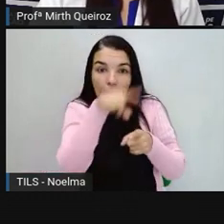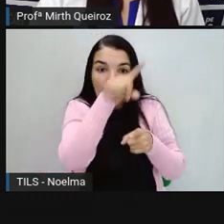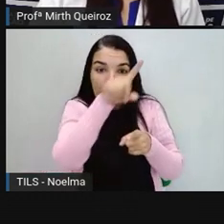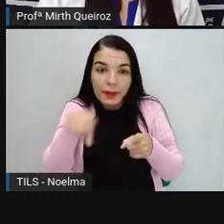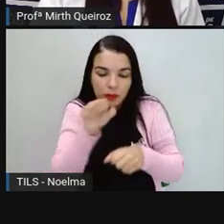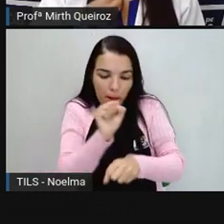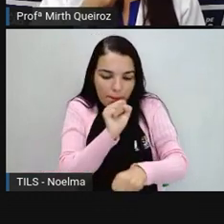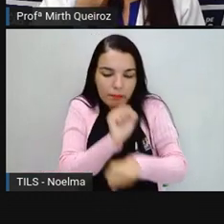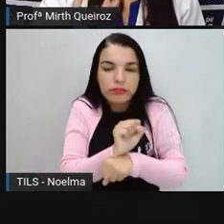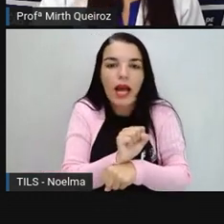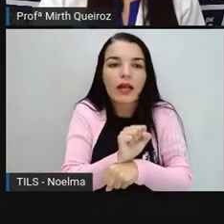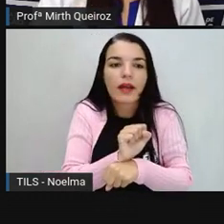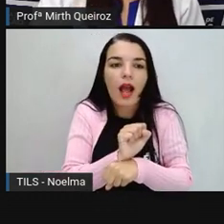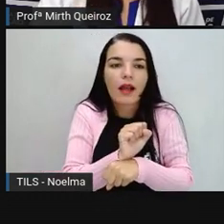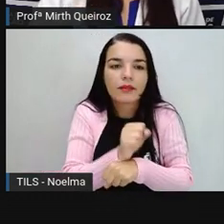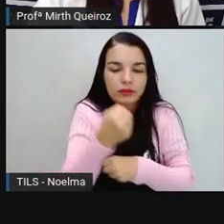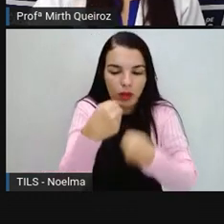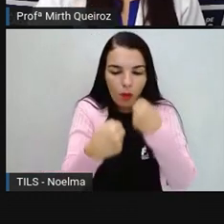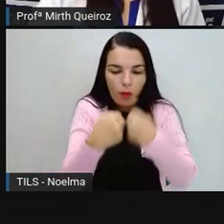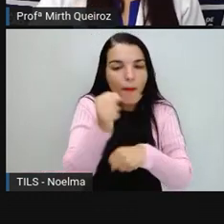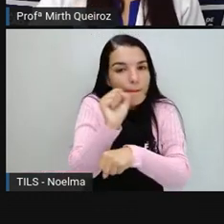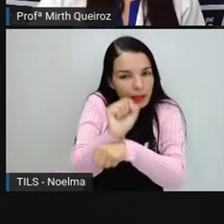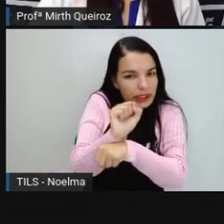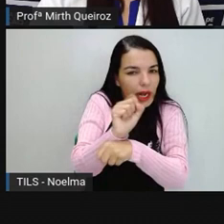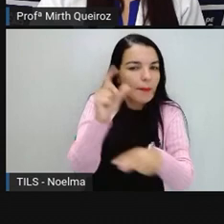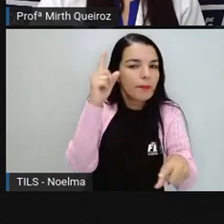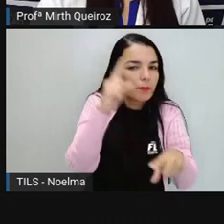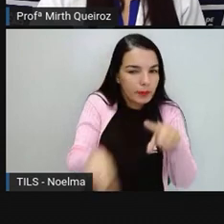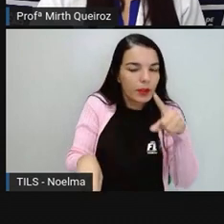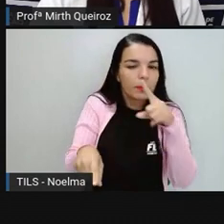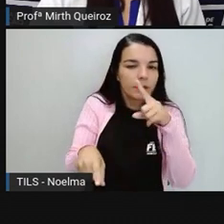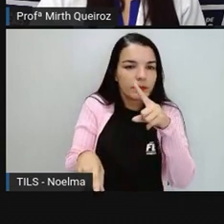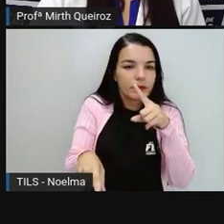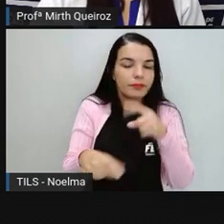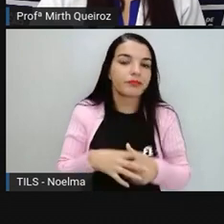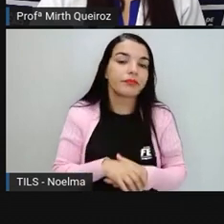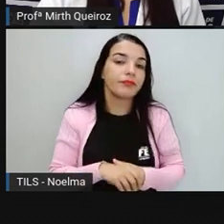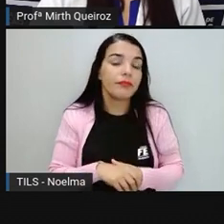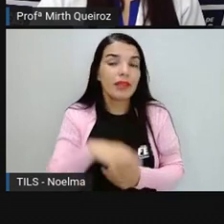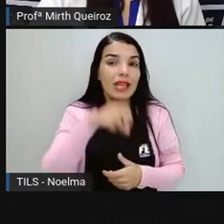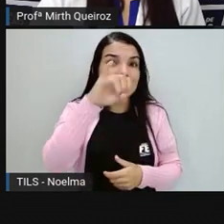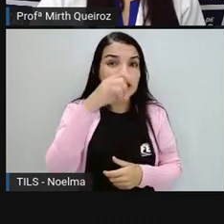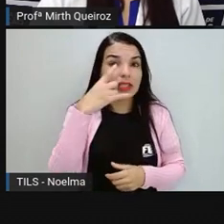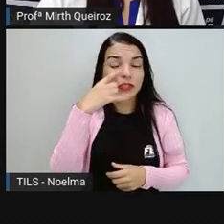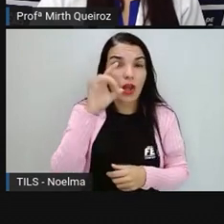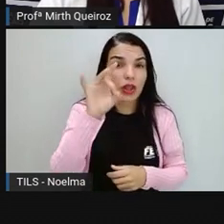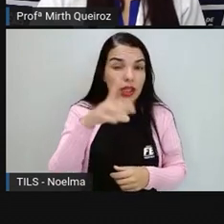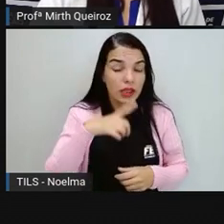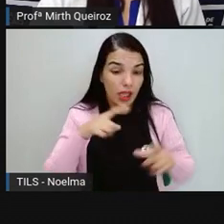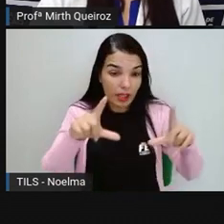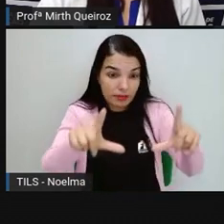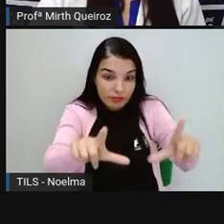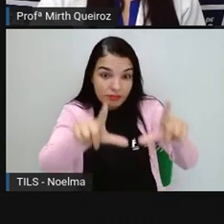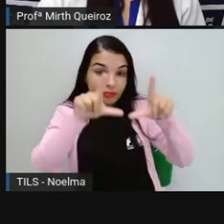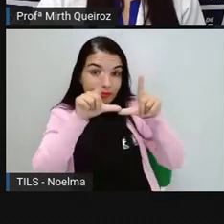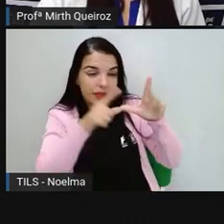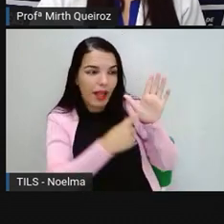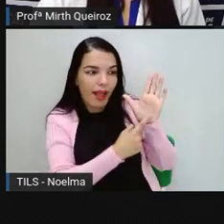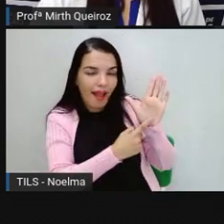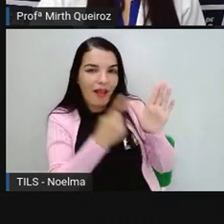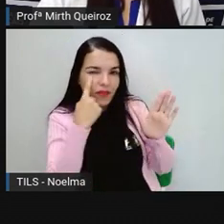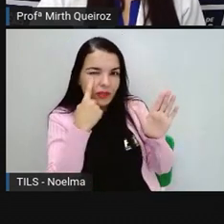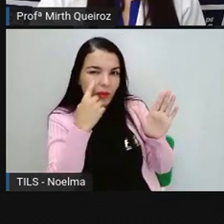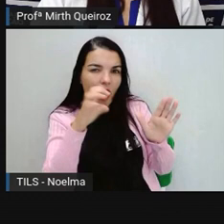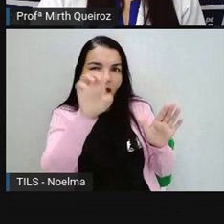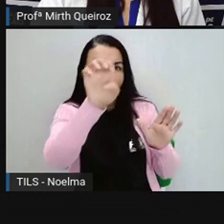a nossa oralidade, é linguagem verbal. Se nós temos aqui só a imagem, esse é aí,